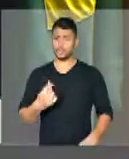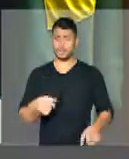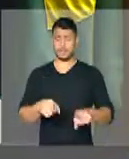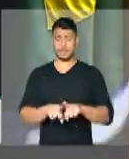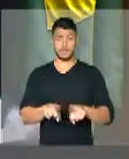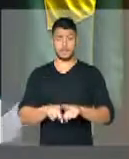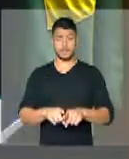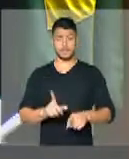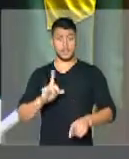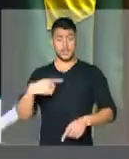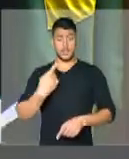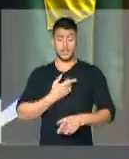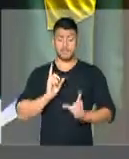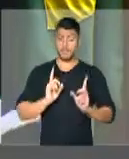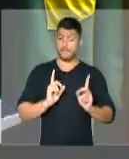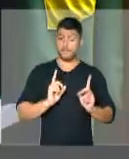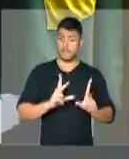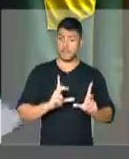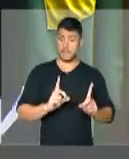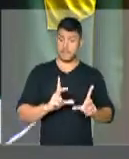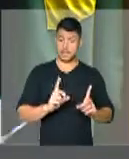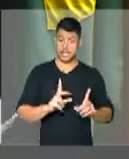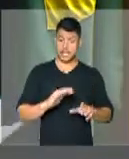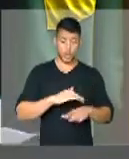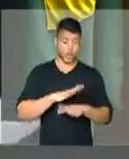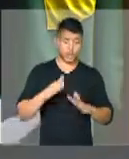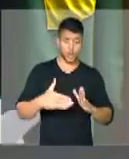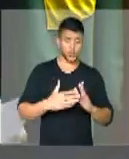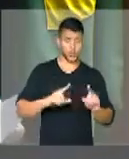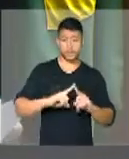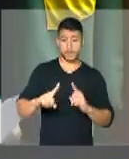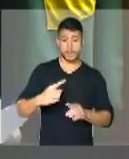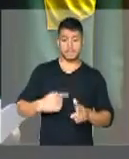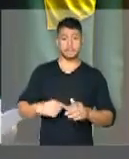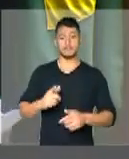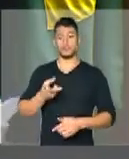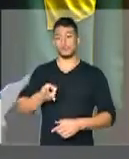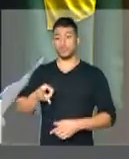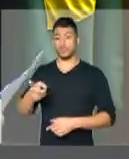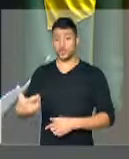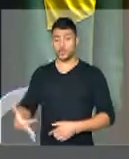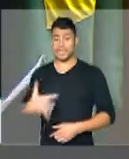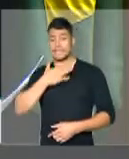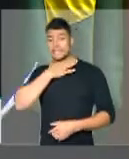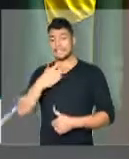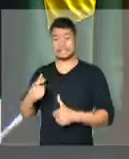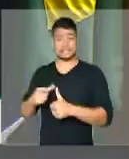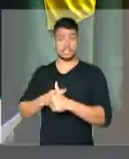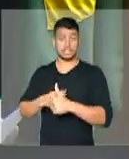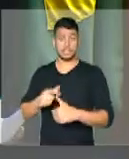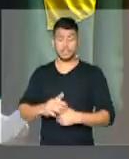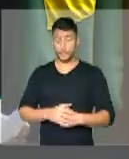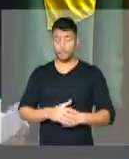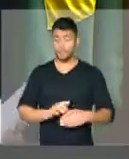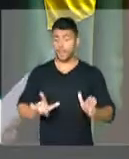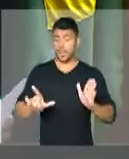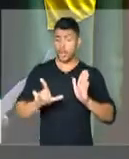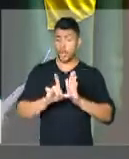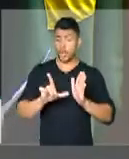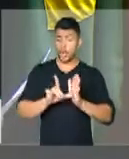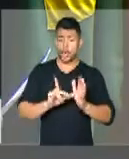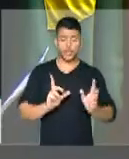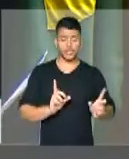produção e ficamos devendo. As lojas, o comércio de material de construção, de roupas, está